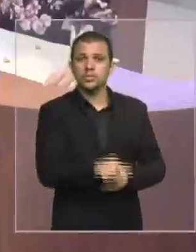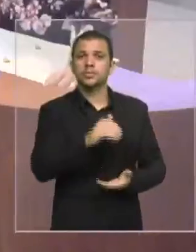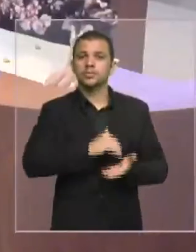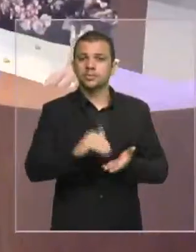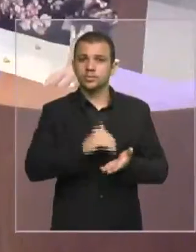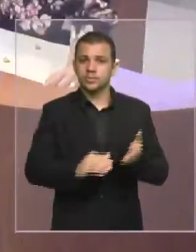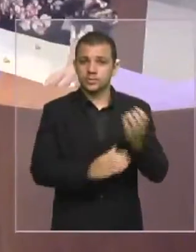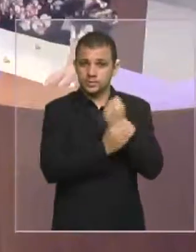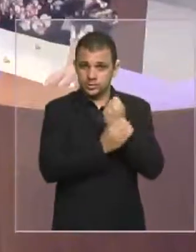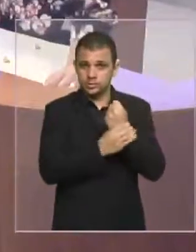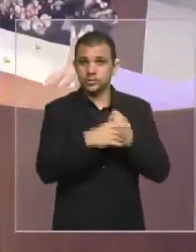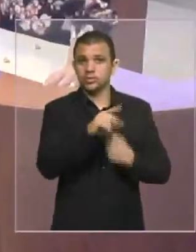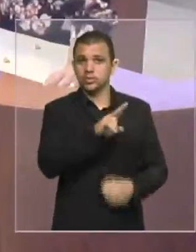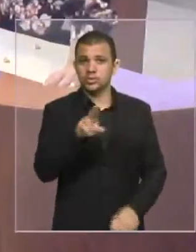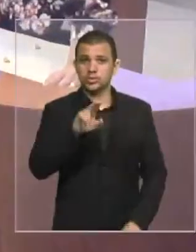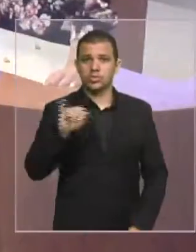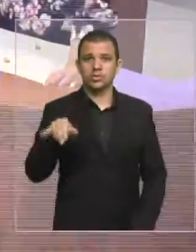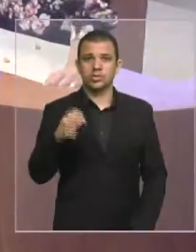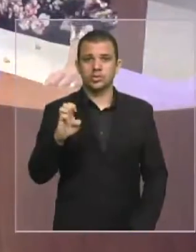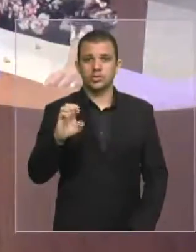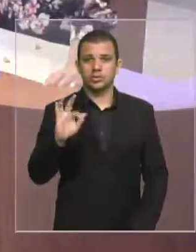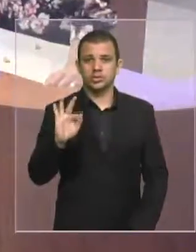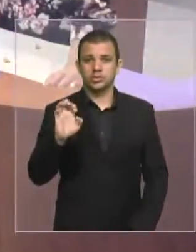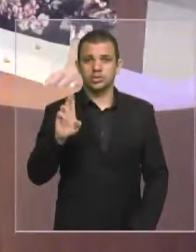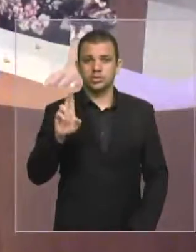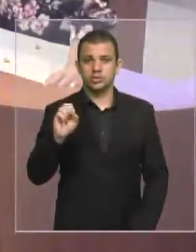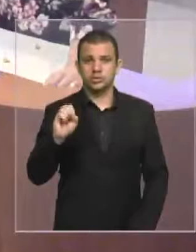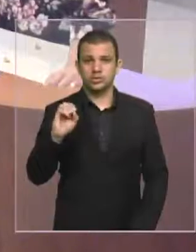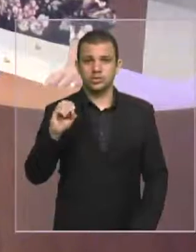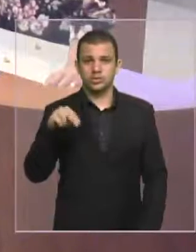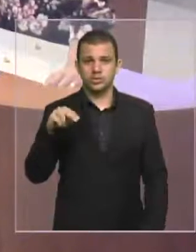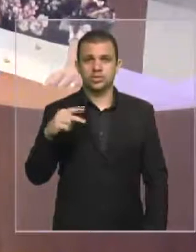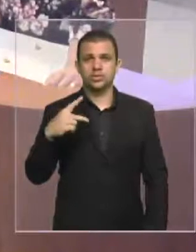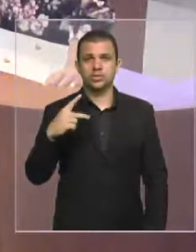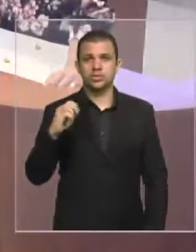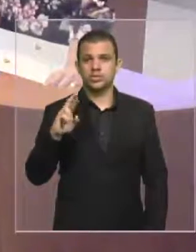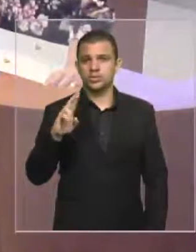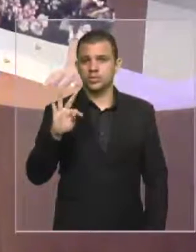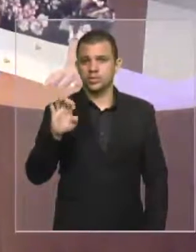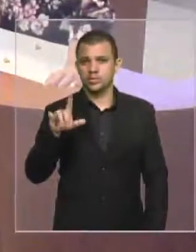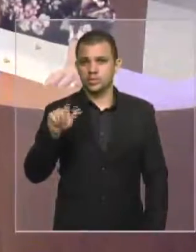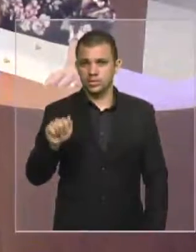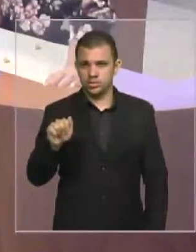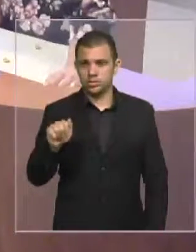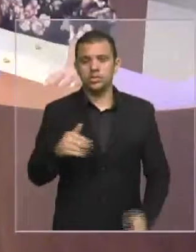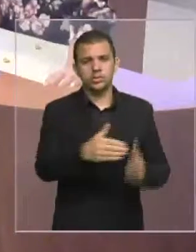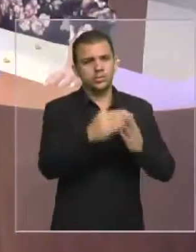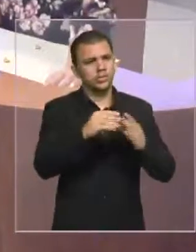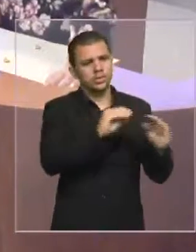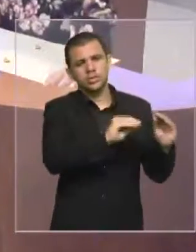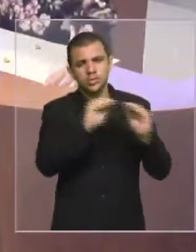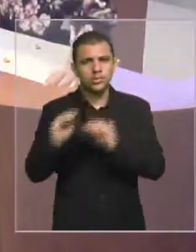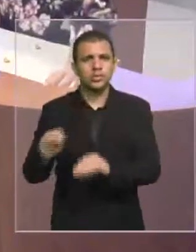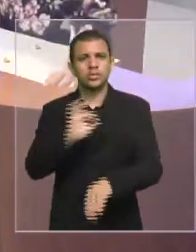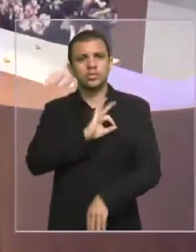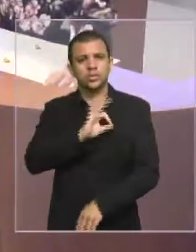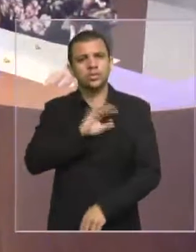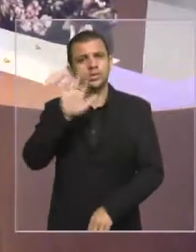existente na cidade de Colinas. Mas, infelizmente, ainda não fui atendida.